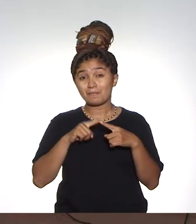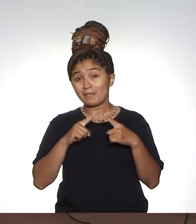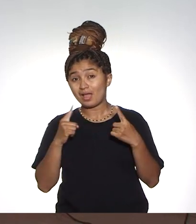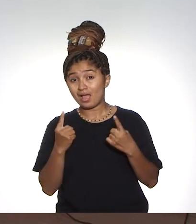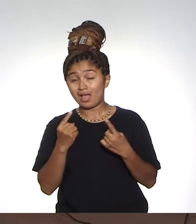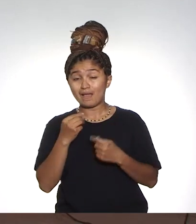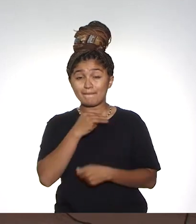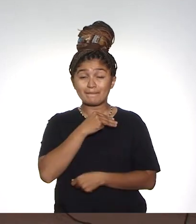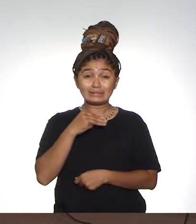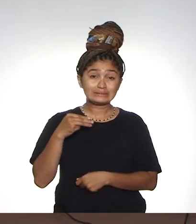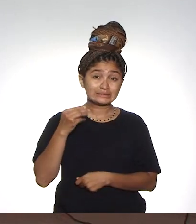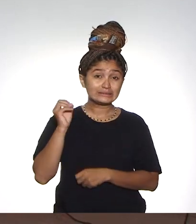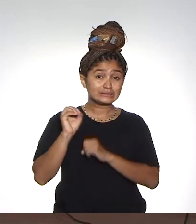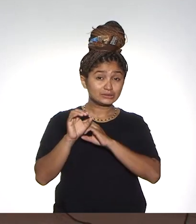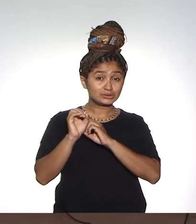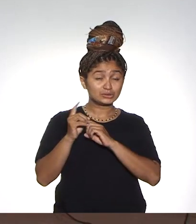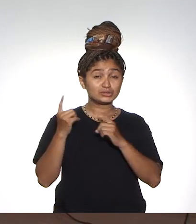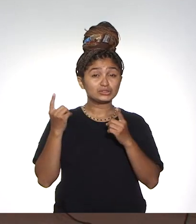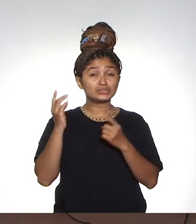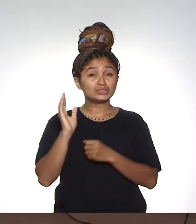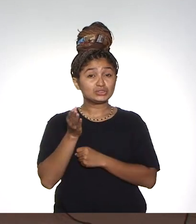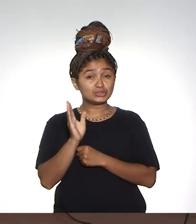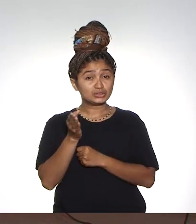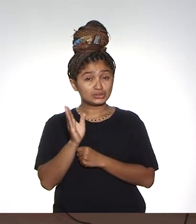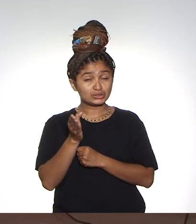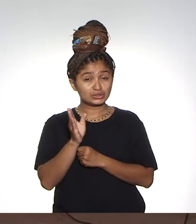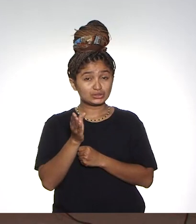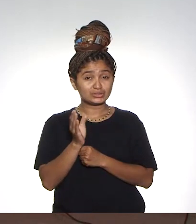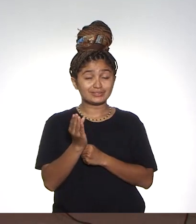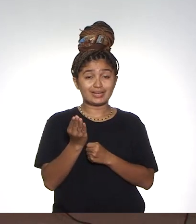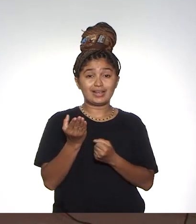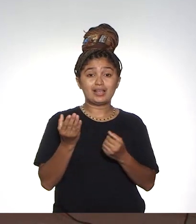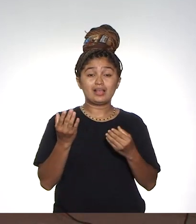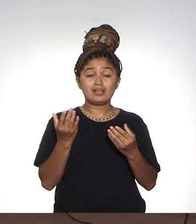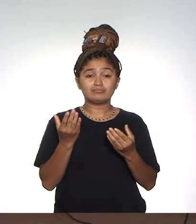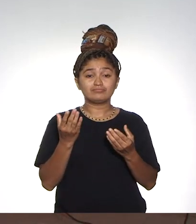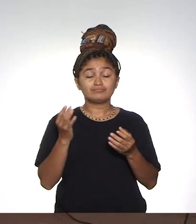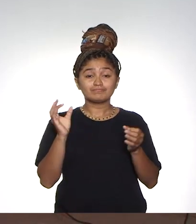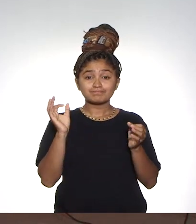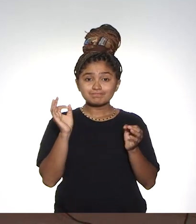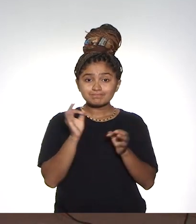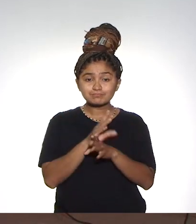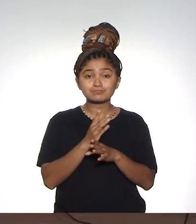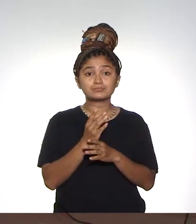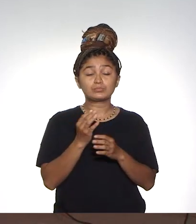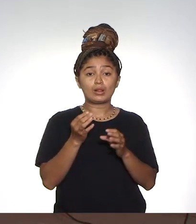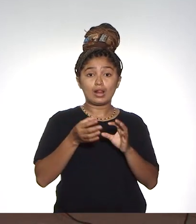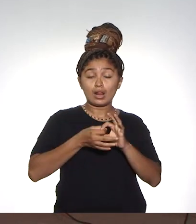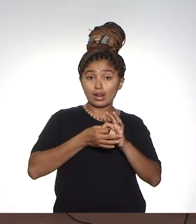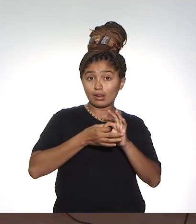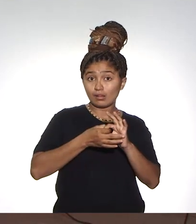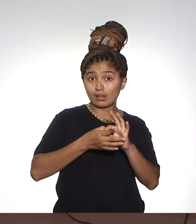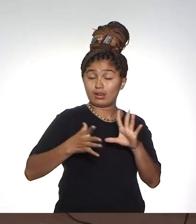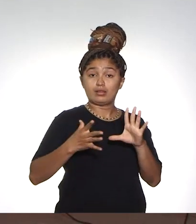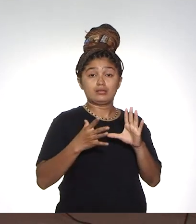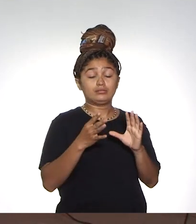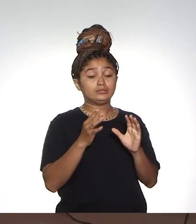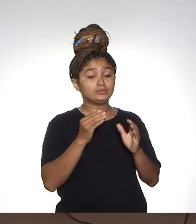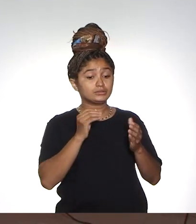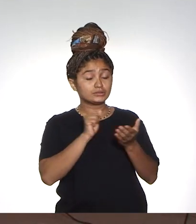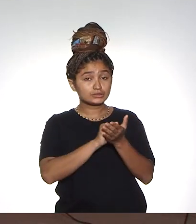o Ministério da Educação já homologou uma resolução do Conselho Nacional de Educação que permite as atividades